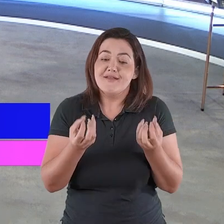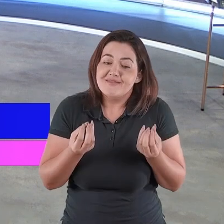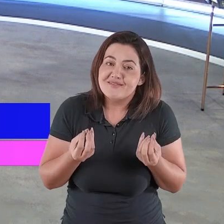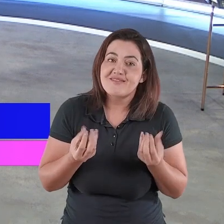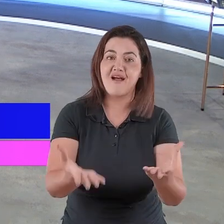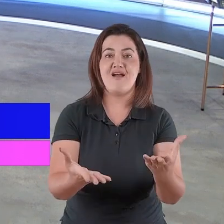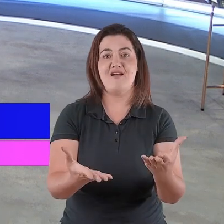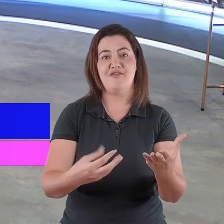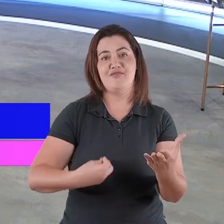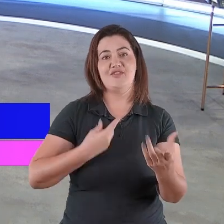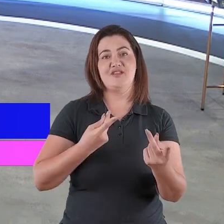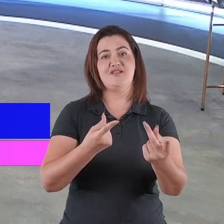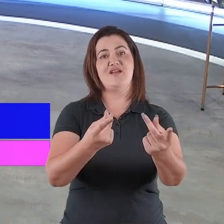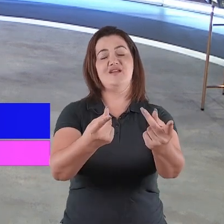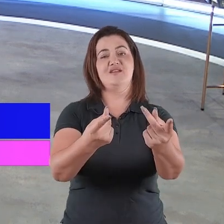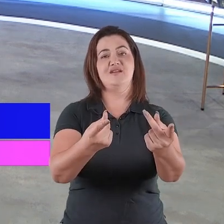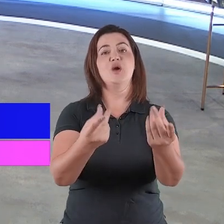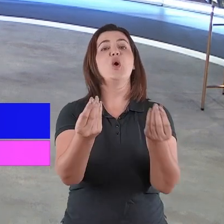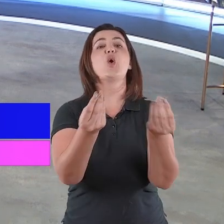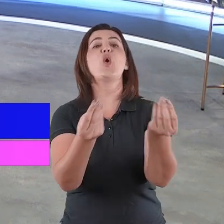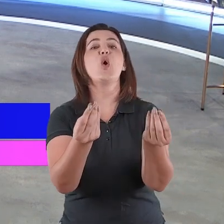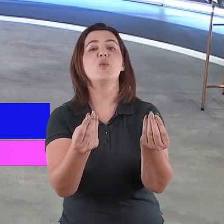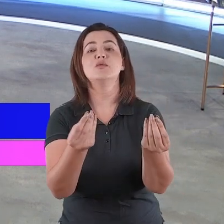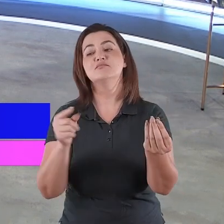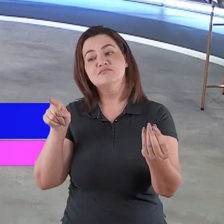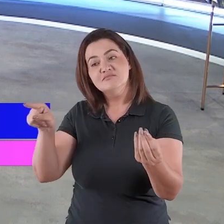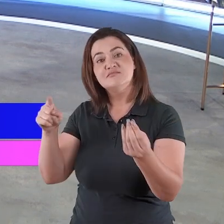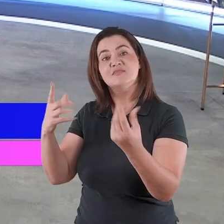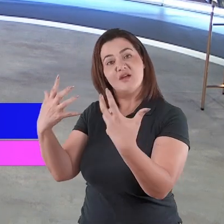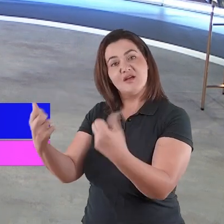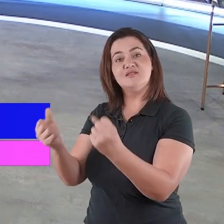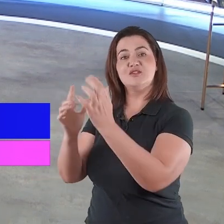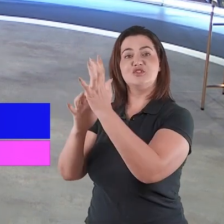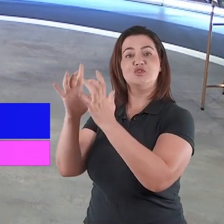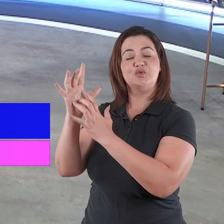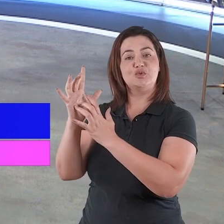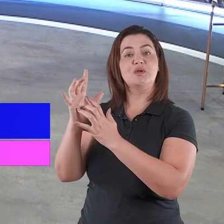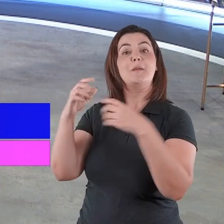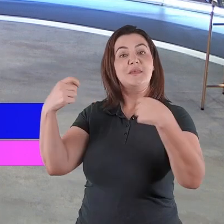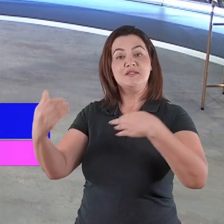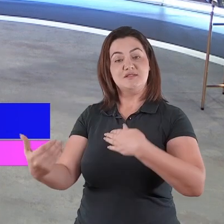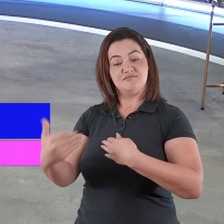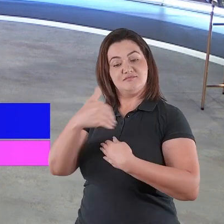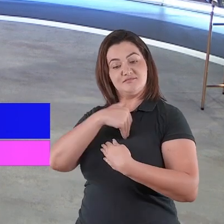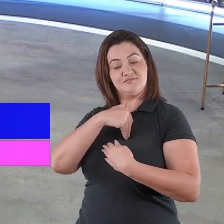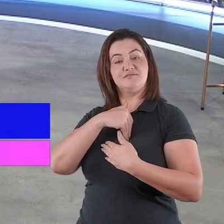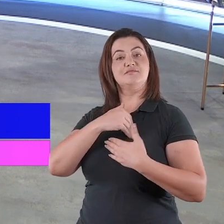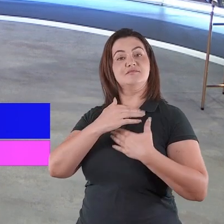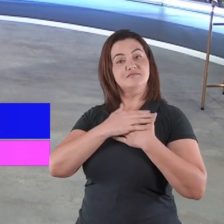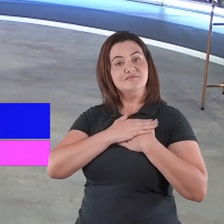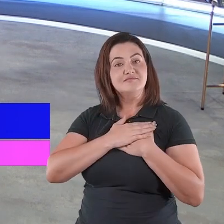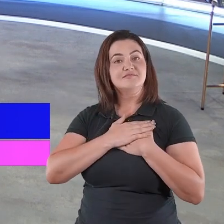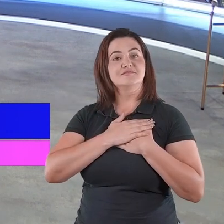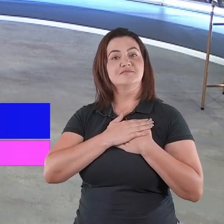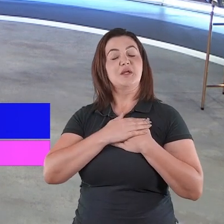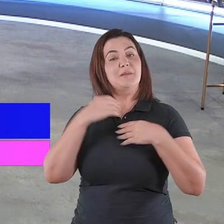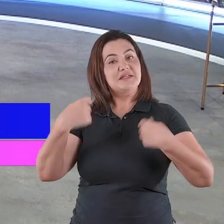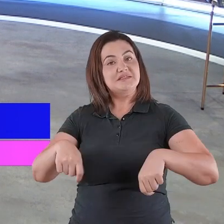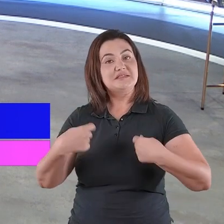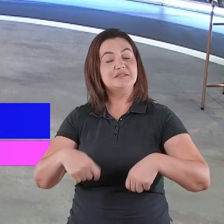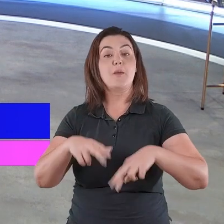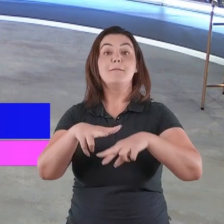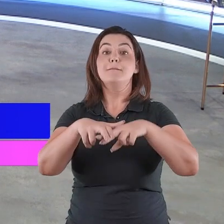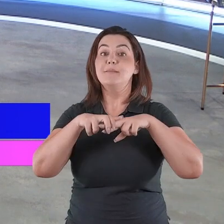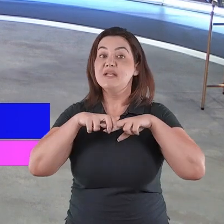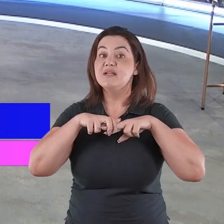Agora, Ele precisa nascer no seu coração, Ele tem que nascer na sua vida e isso é fruto de uma escolha,